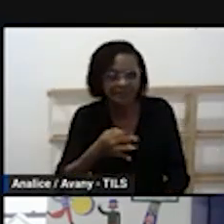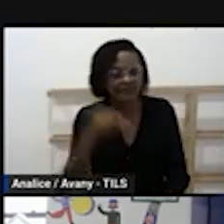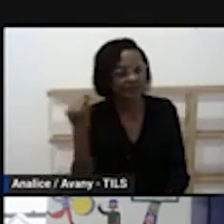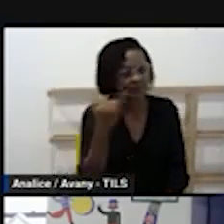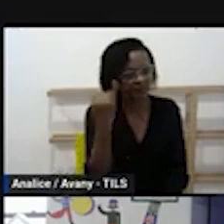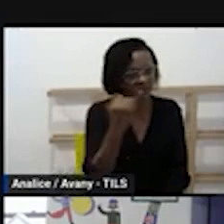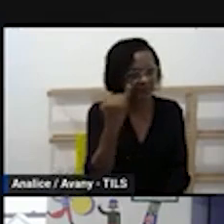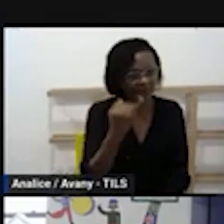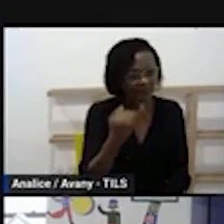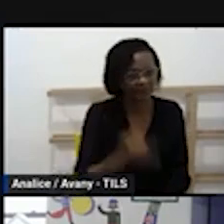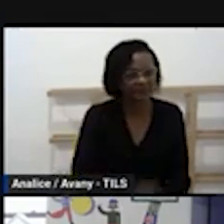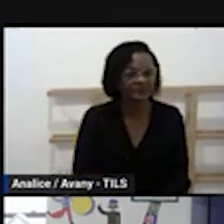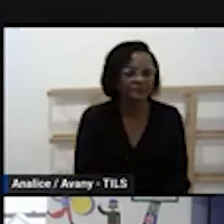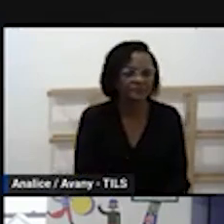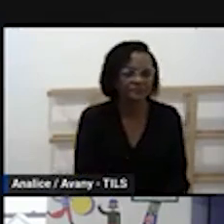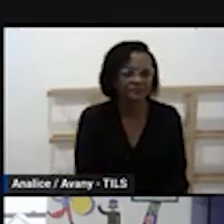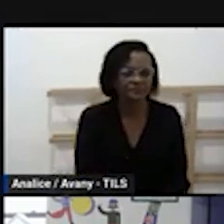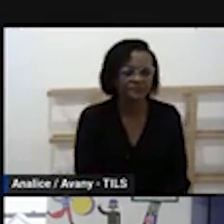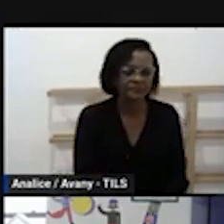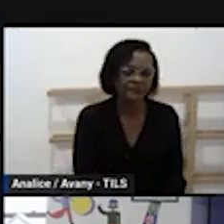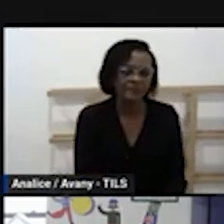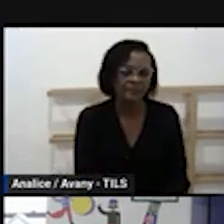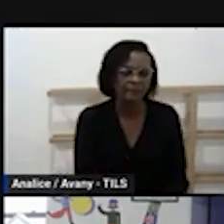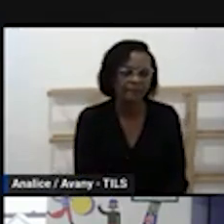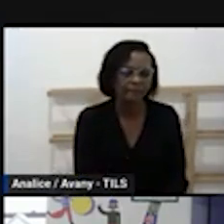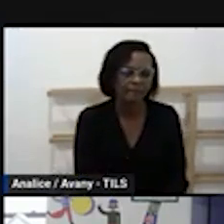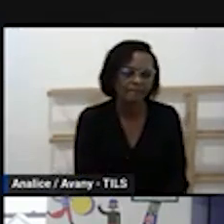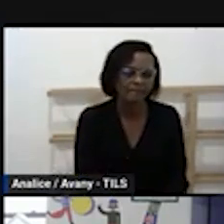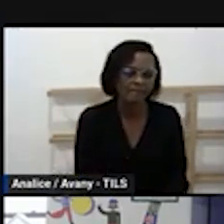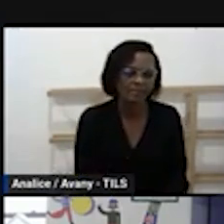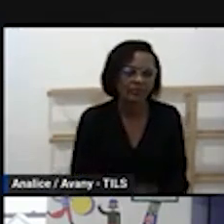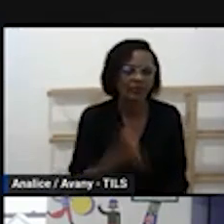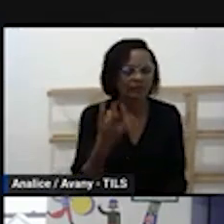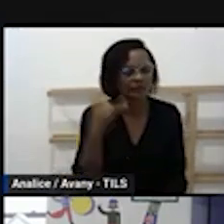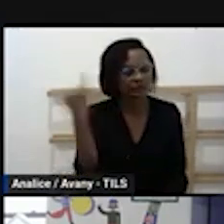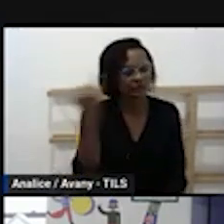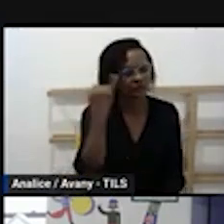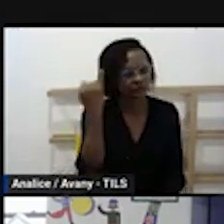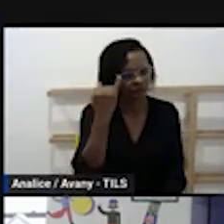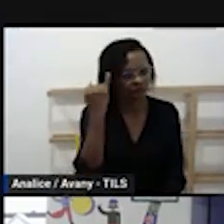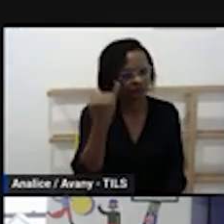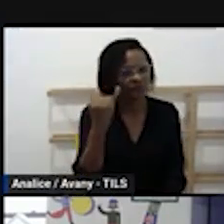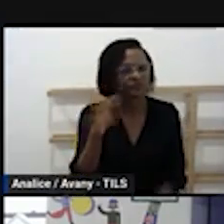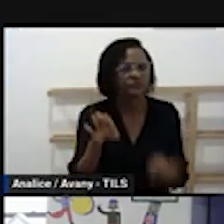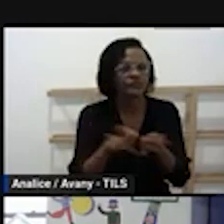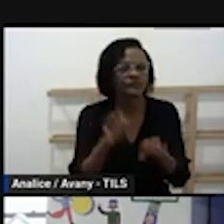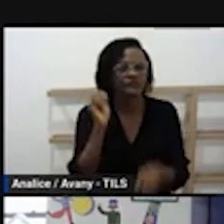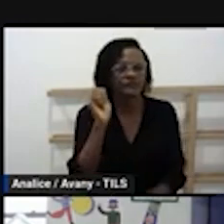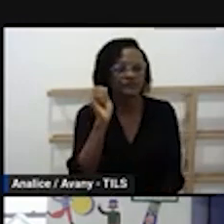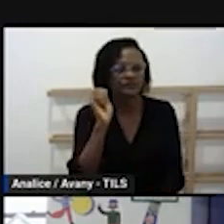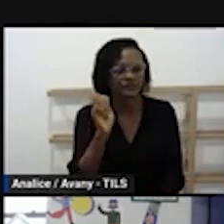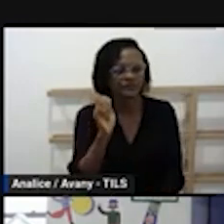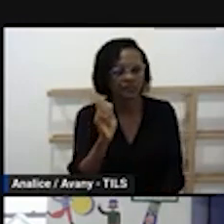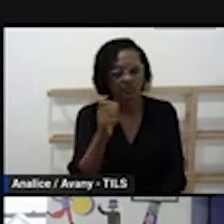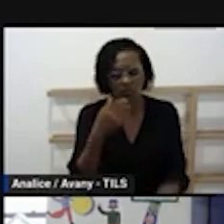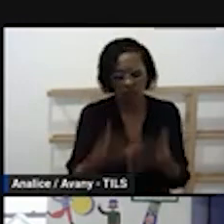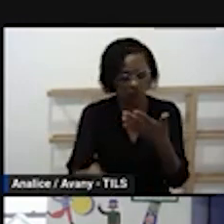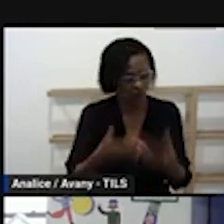acontecem em dias específicos ela tem muita importância também tão quanto as outras